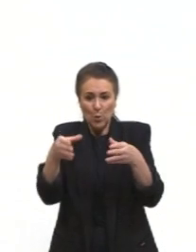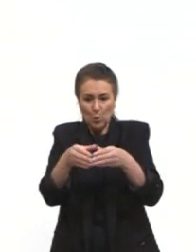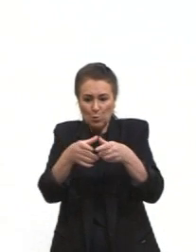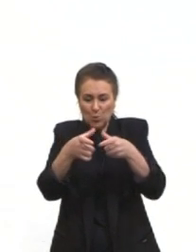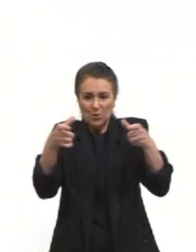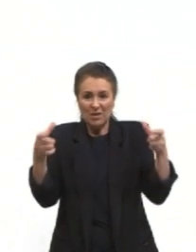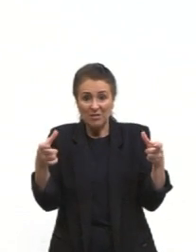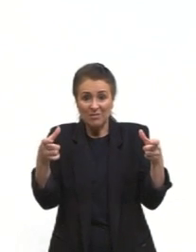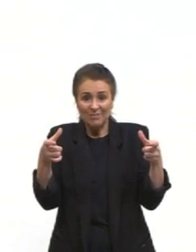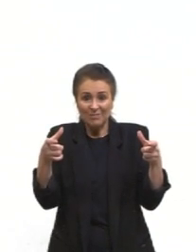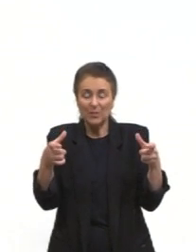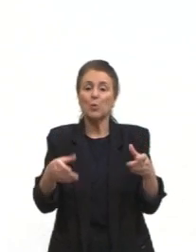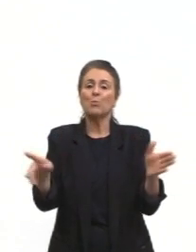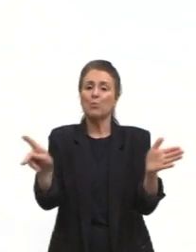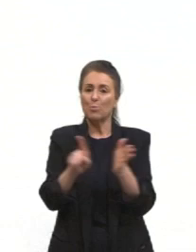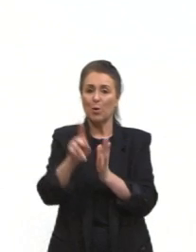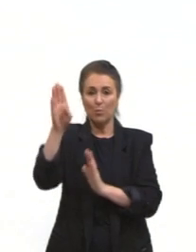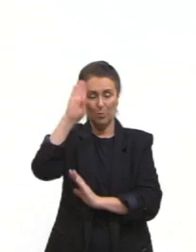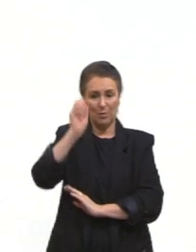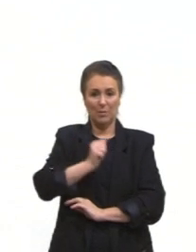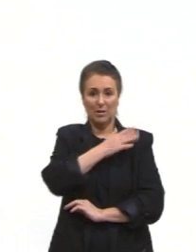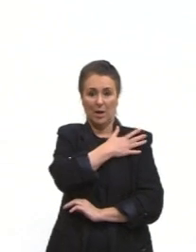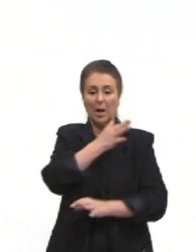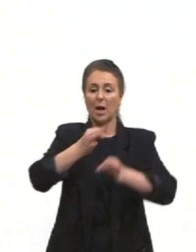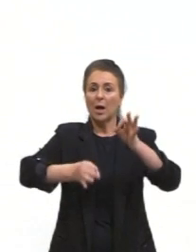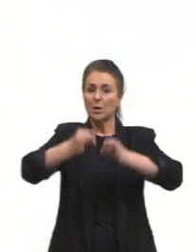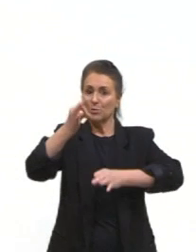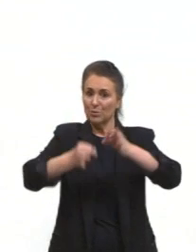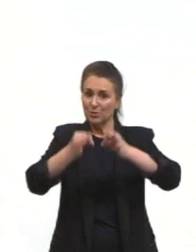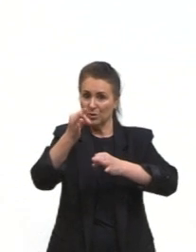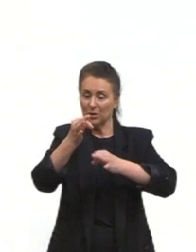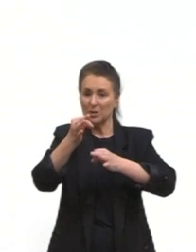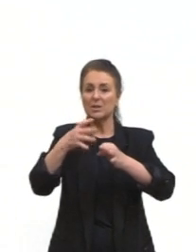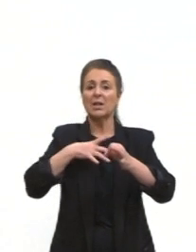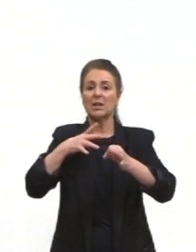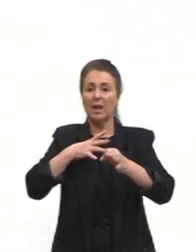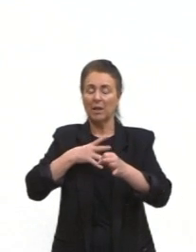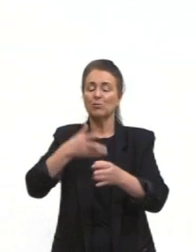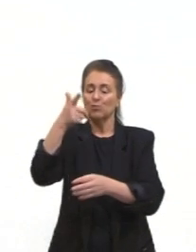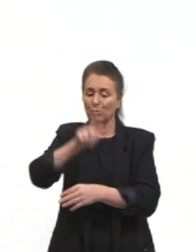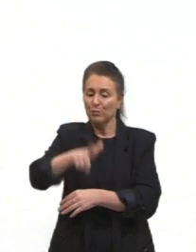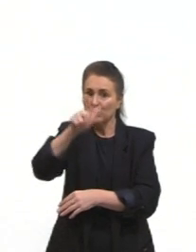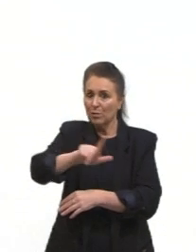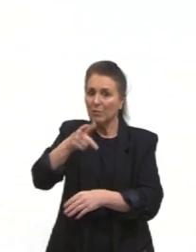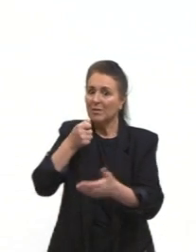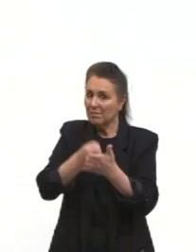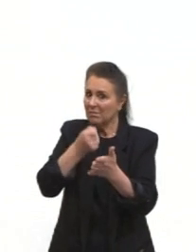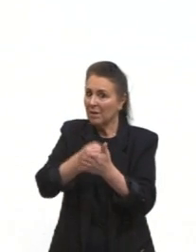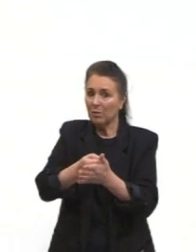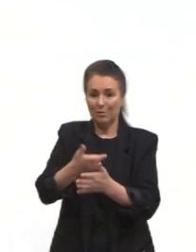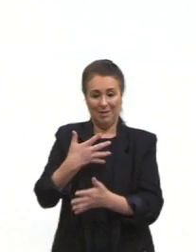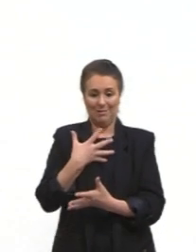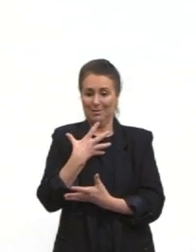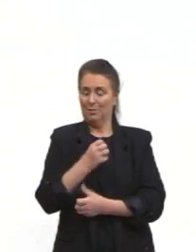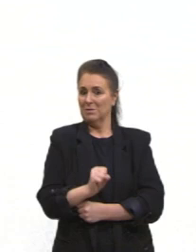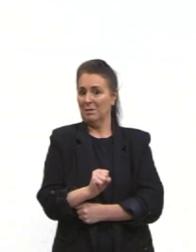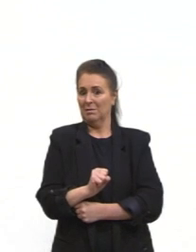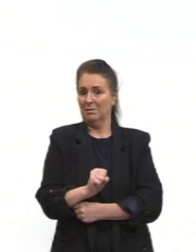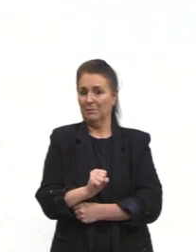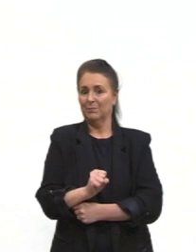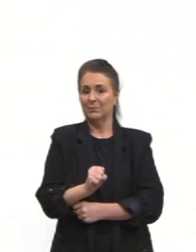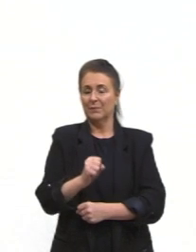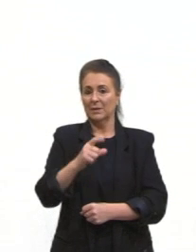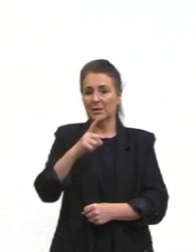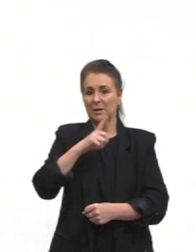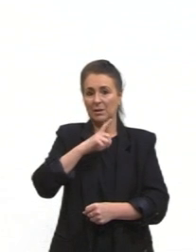o julgamento volta a tramitar na Justiça e ele é barrado. Mas esse atentado aí demonstra, então, essas táticas espúrias